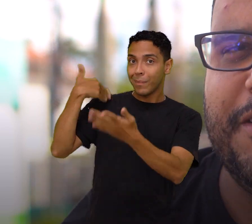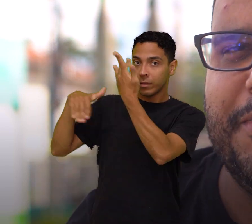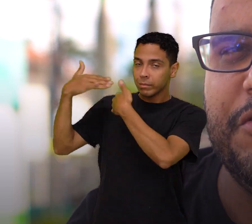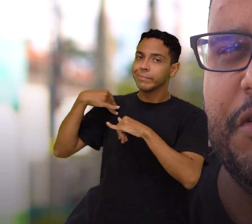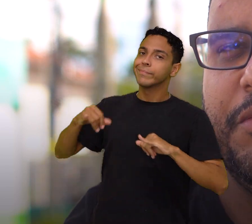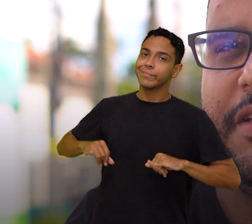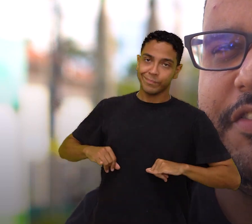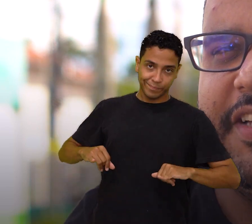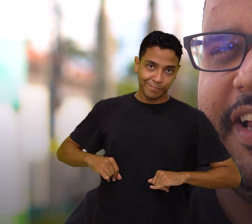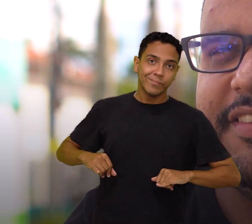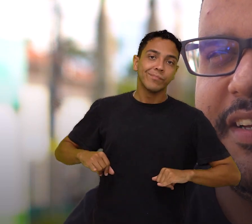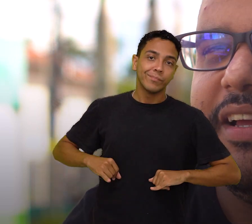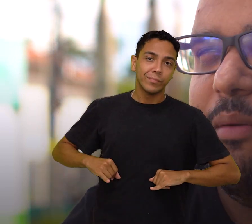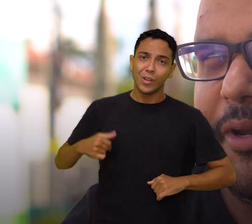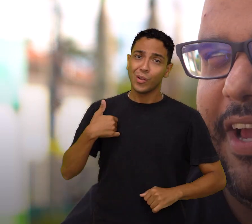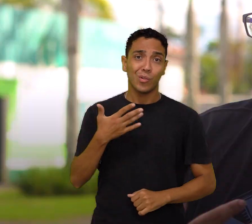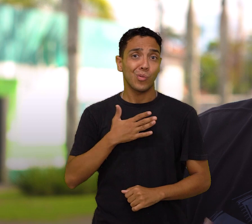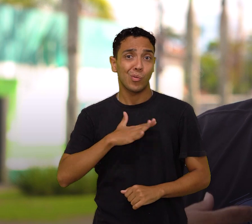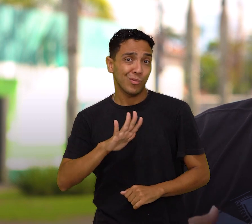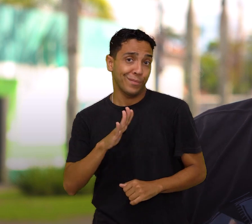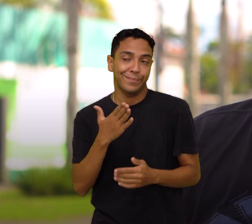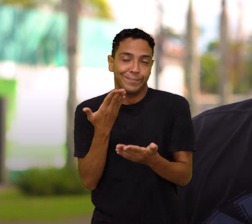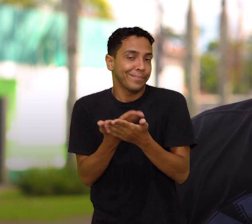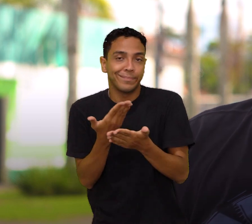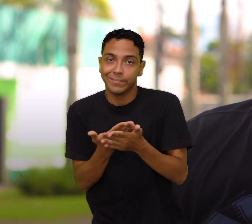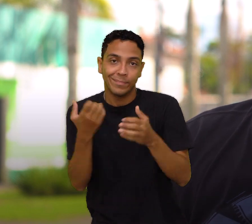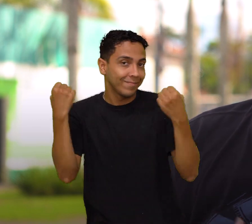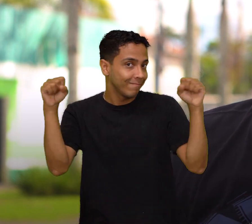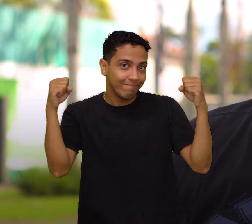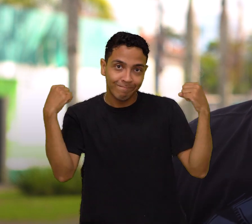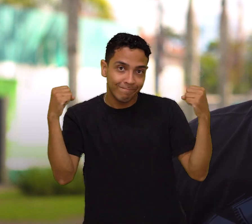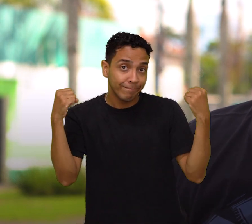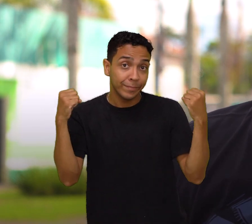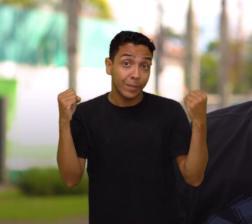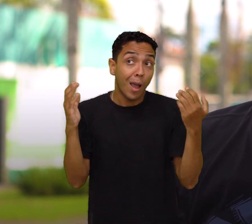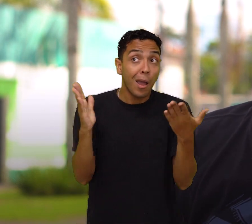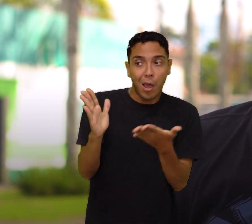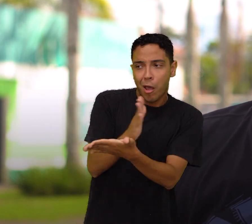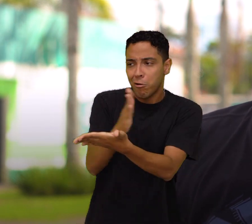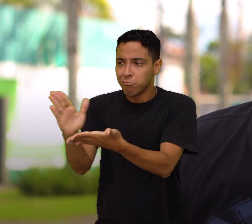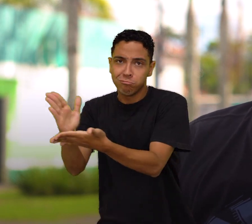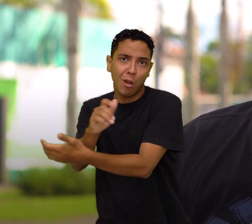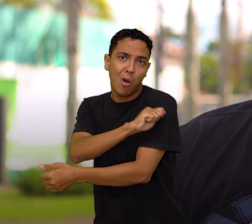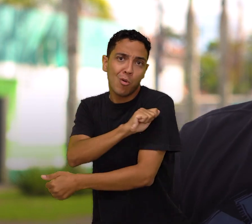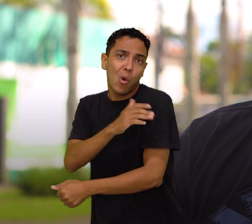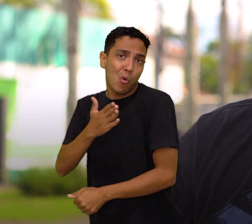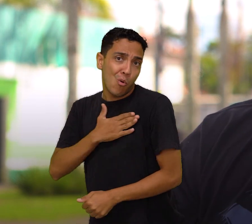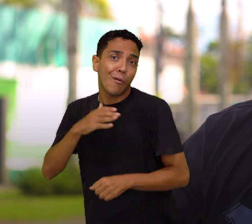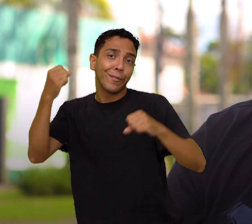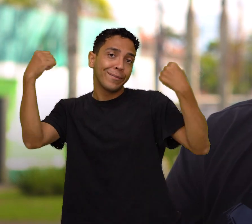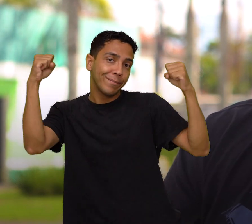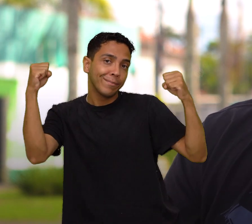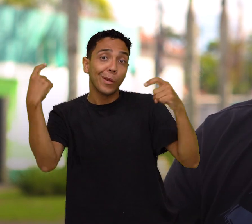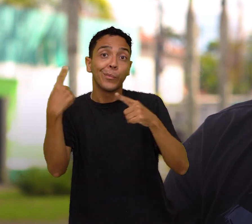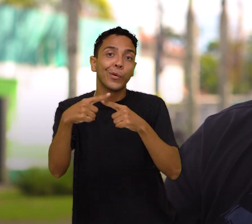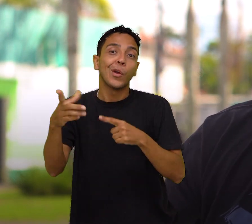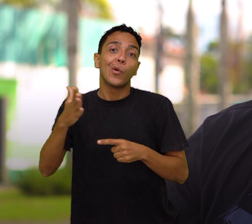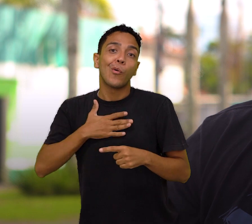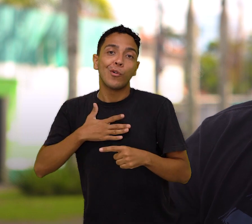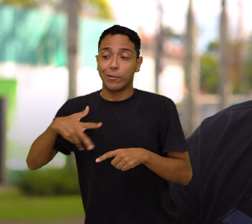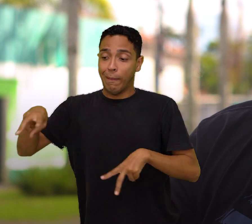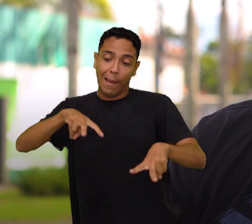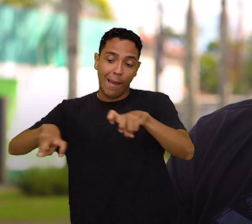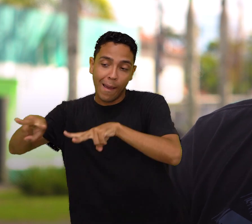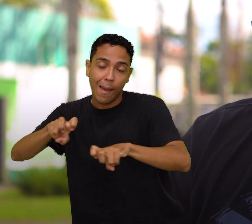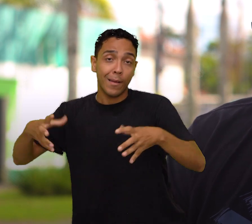artes para as pessoas com deficiência, porque eu sou um homem gordo. E aí falam, não, mas você tem que cuidar da sua